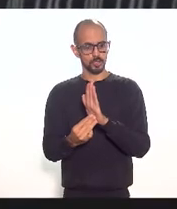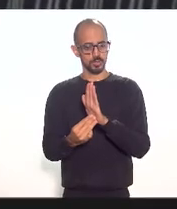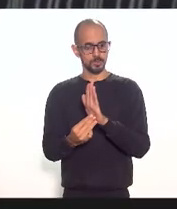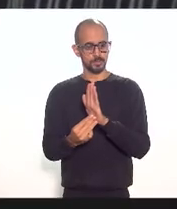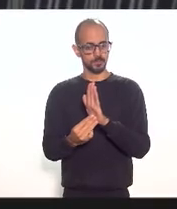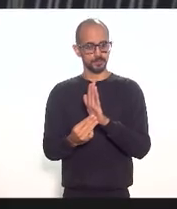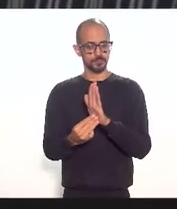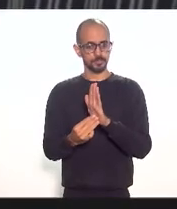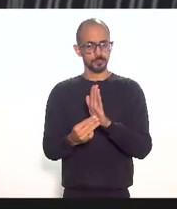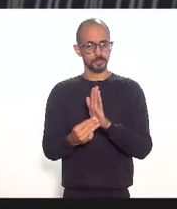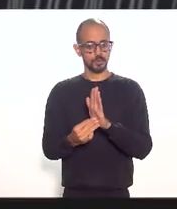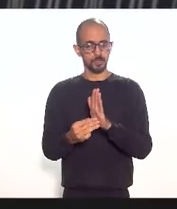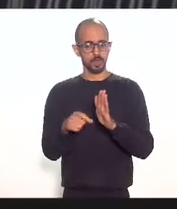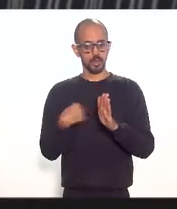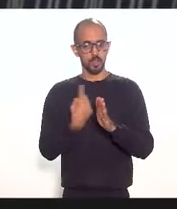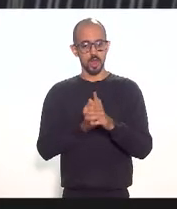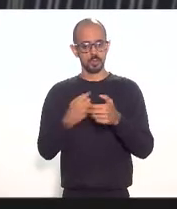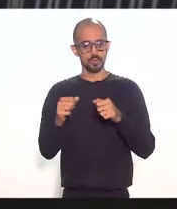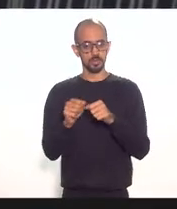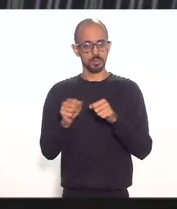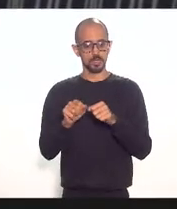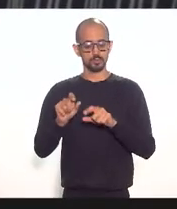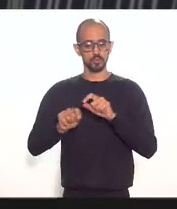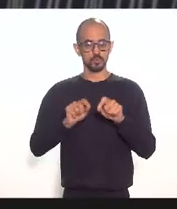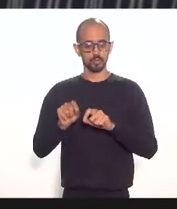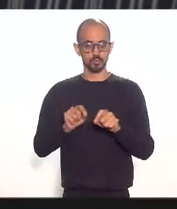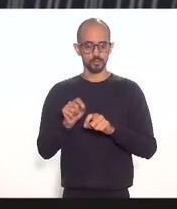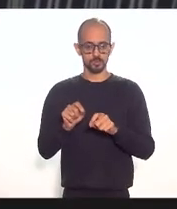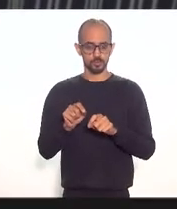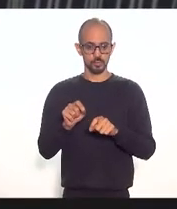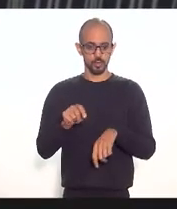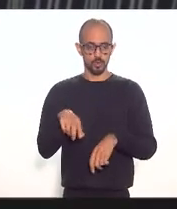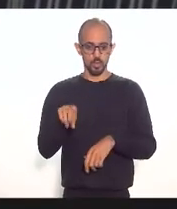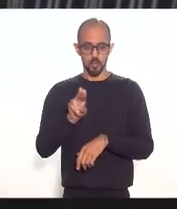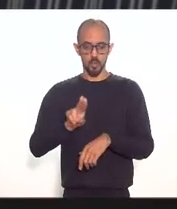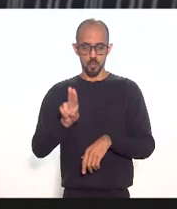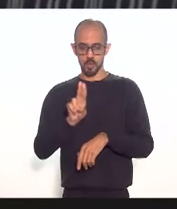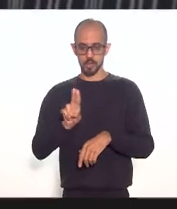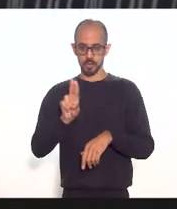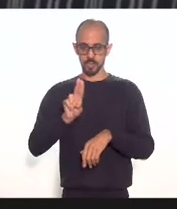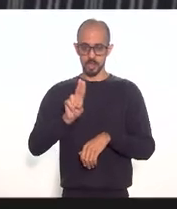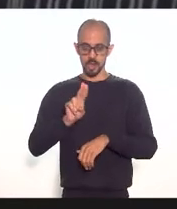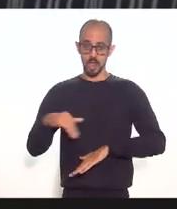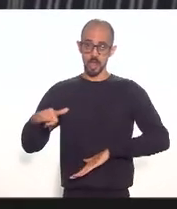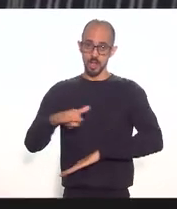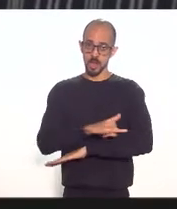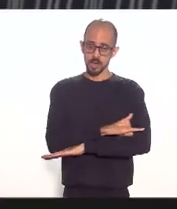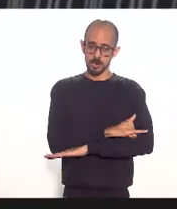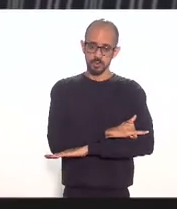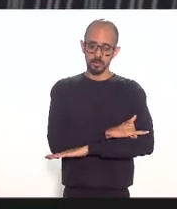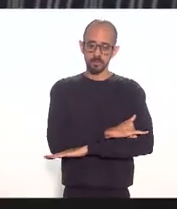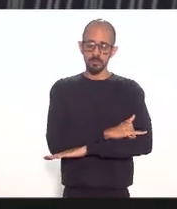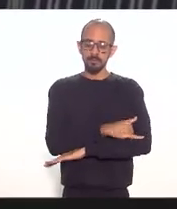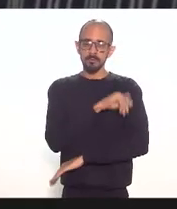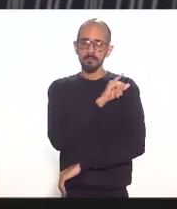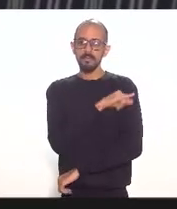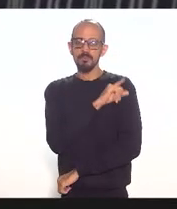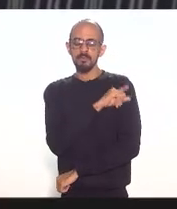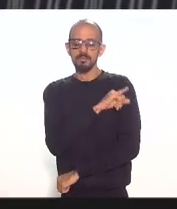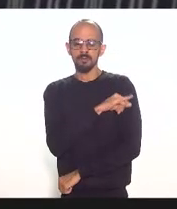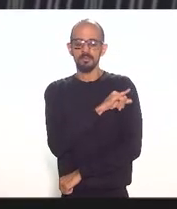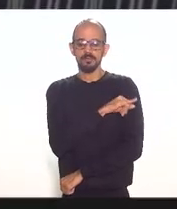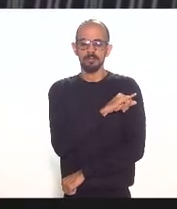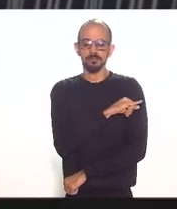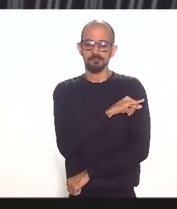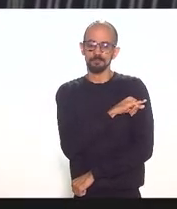onde houve uma destinação de usos para os aeroportos no Rio de Janeiro os aeroportos